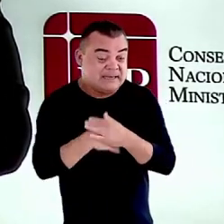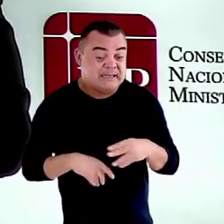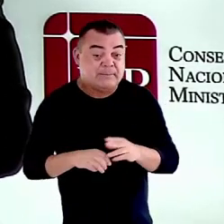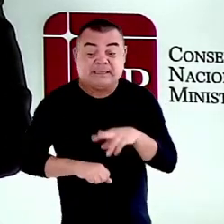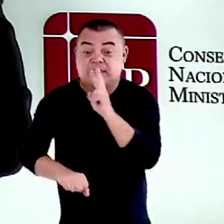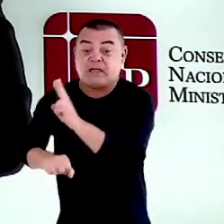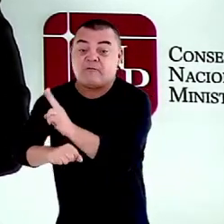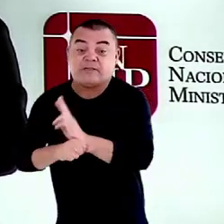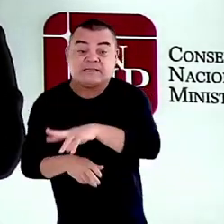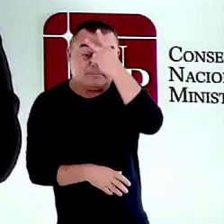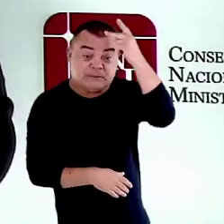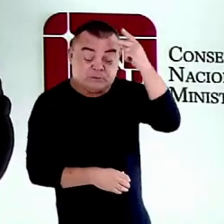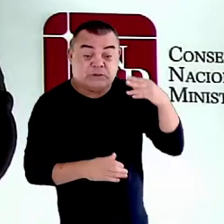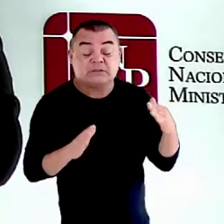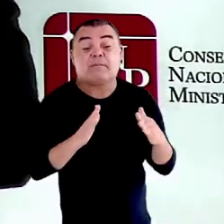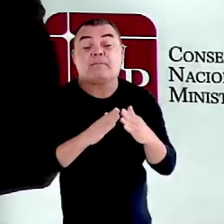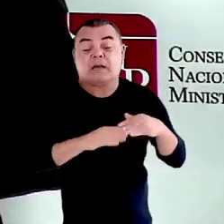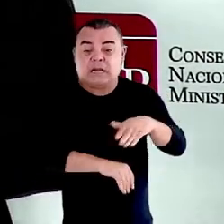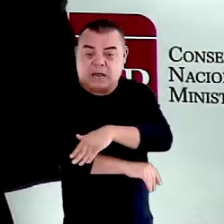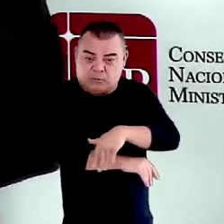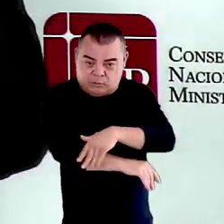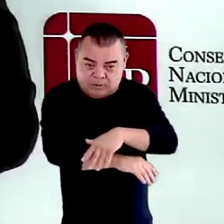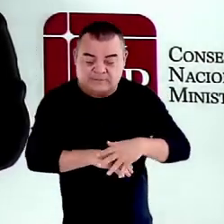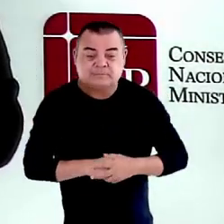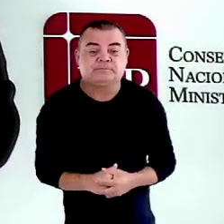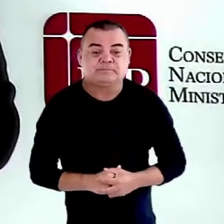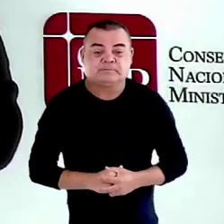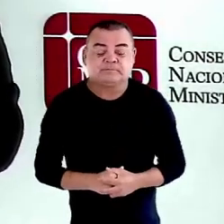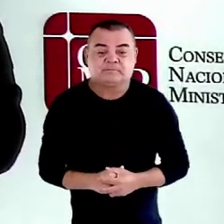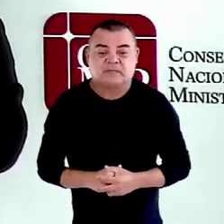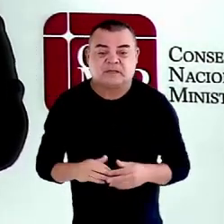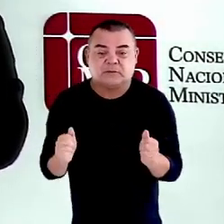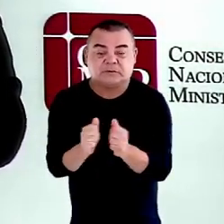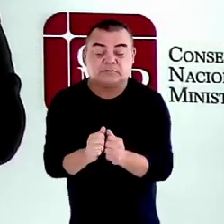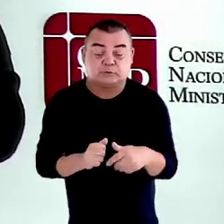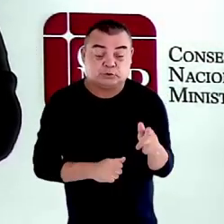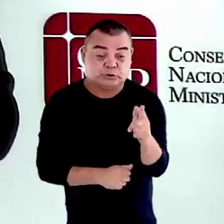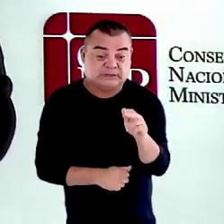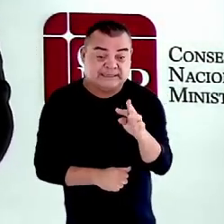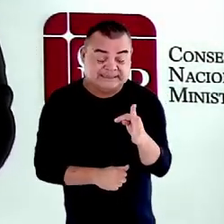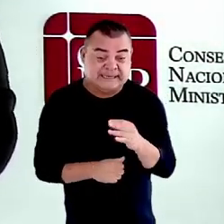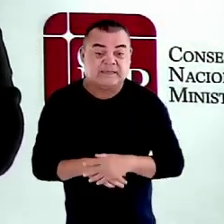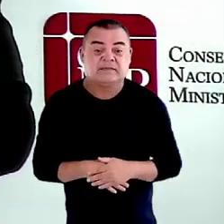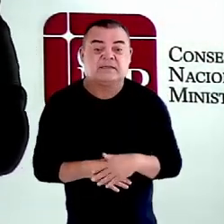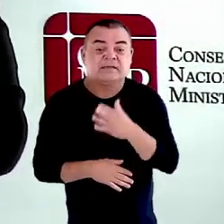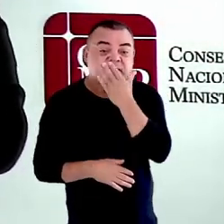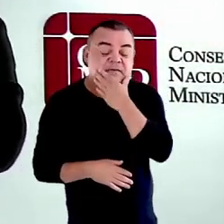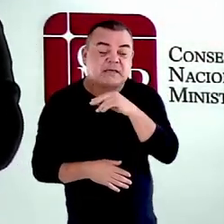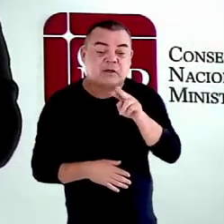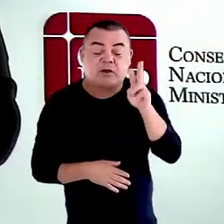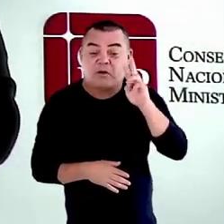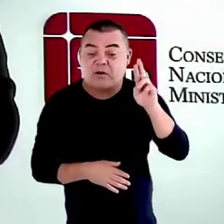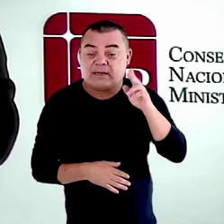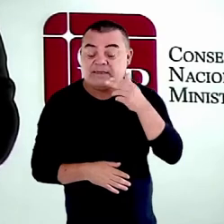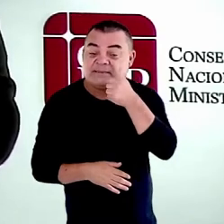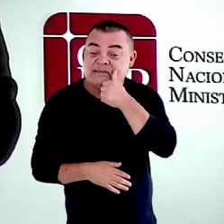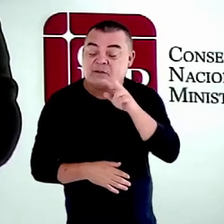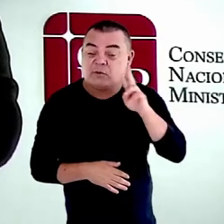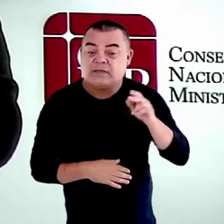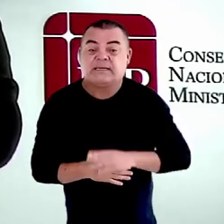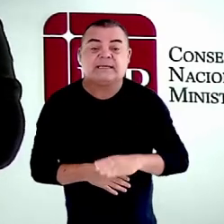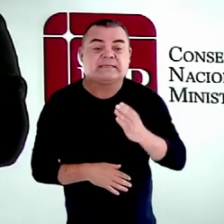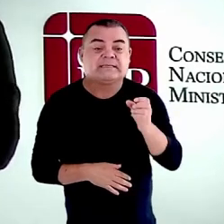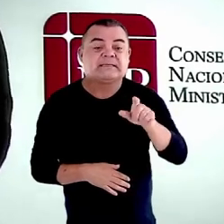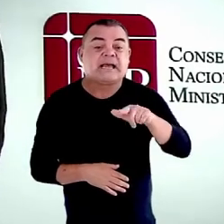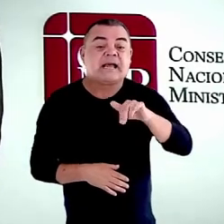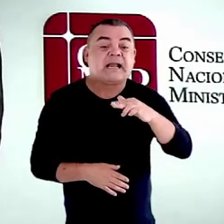Pessoas em Situação de Rua. Integram o GT, as senhoras e os senhores. Célia Lúcia